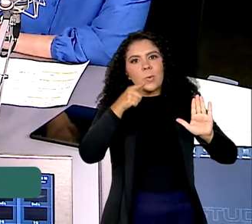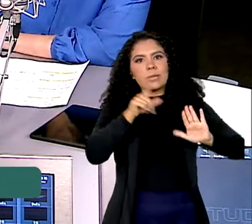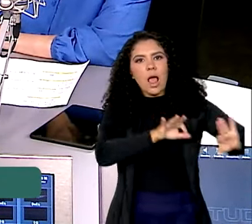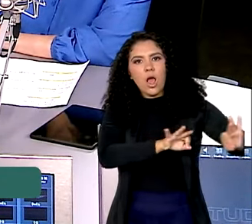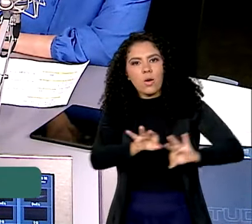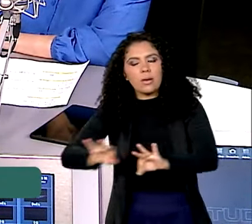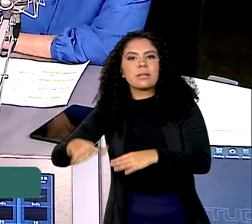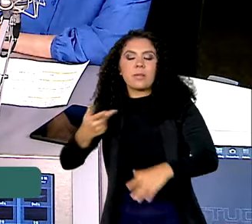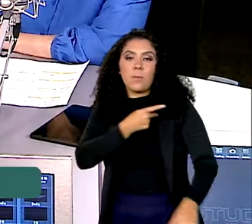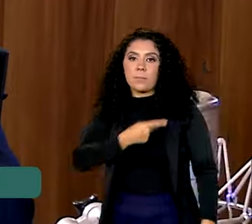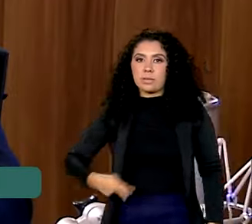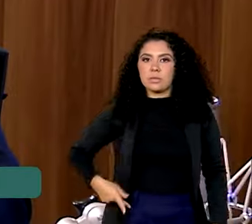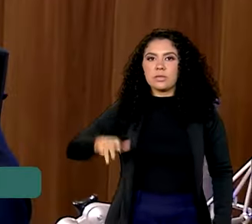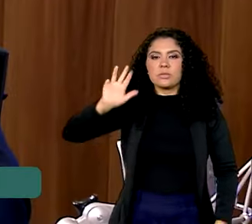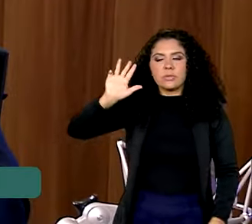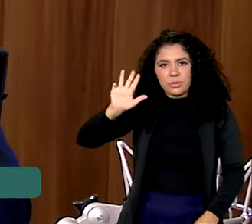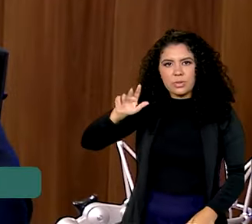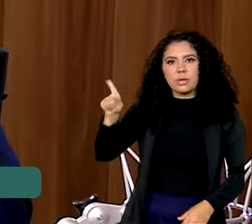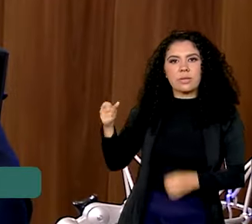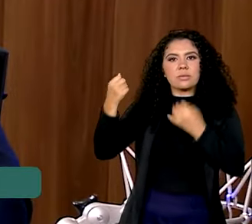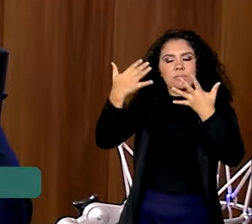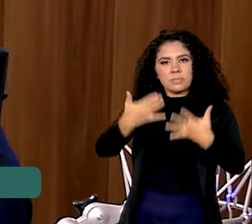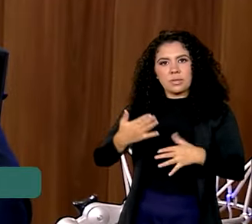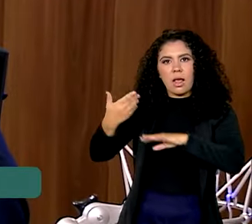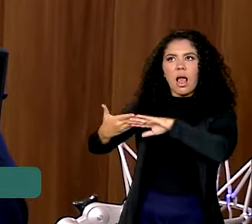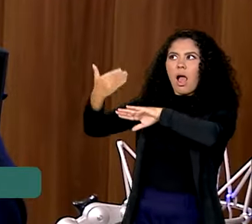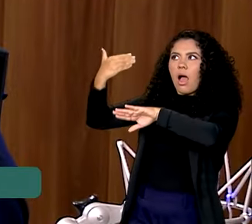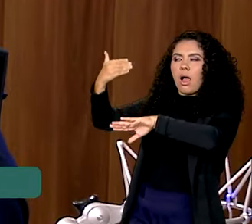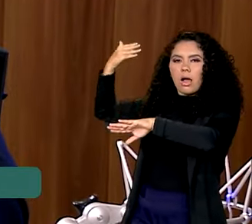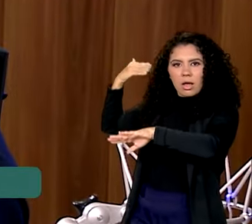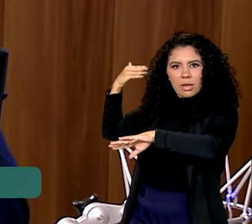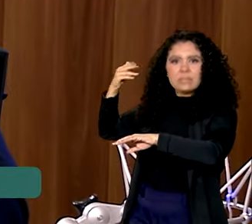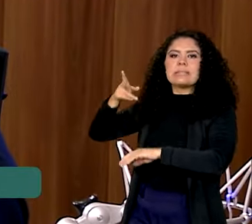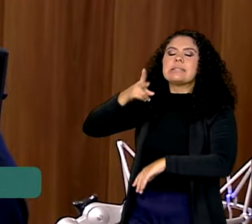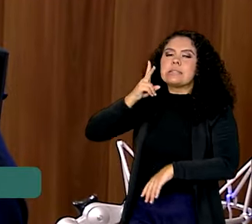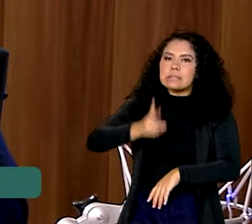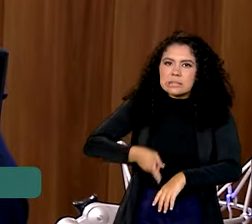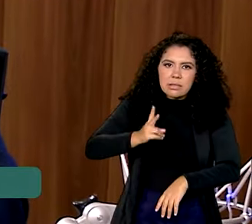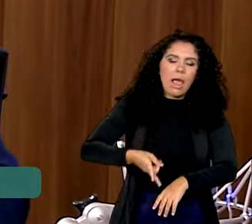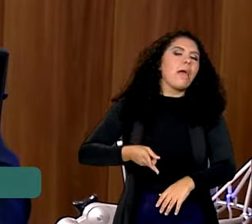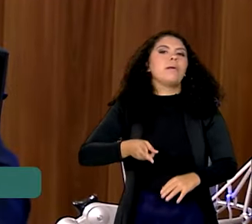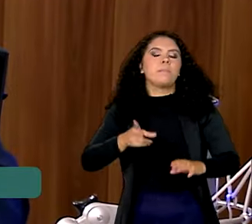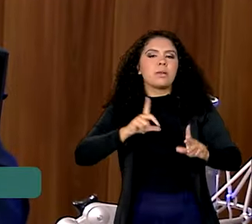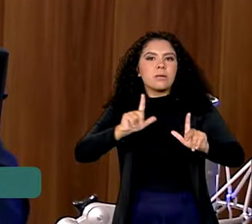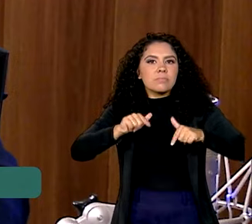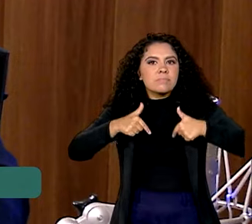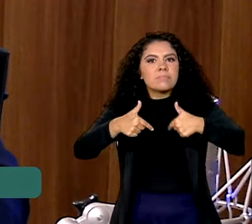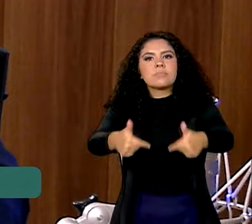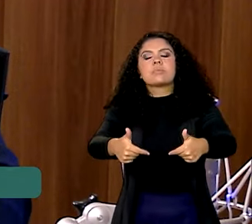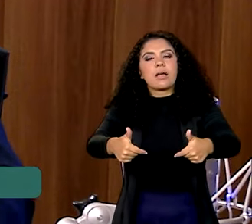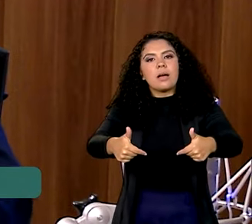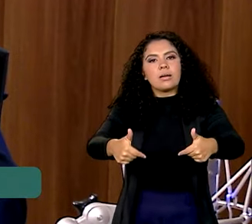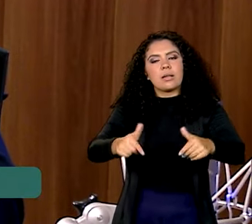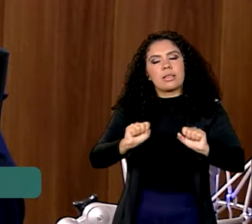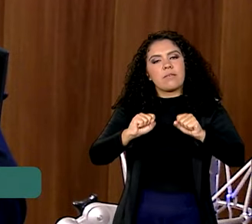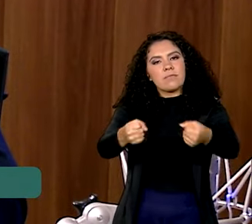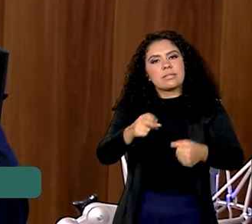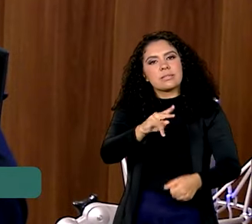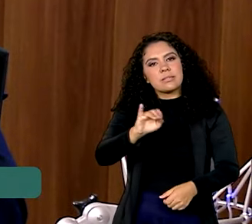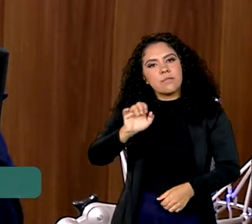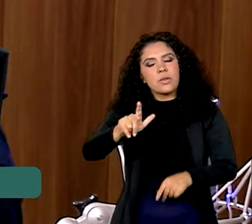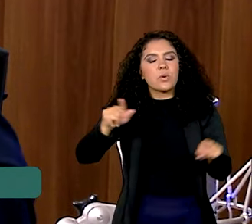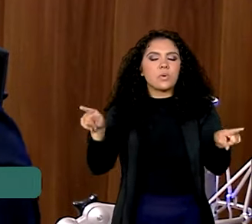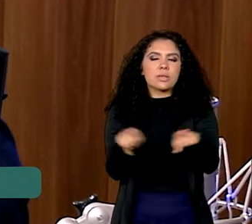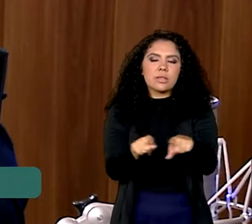governo Lula, no primeiro e segundo, o governo Dilma, no primeiro e segundo, sempre investiram em defesa civil e também em